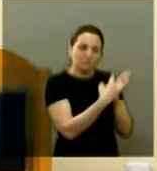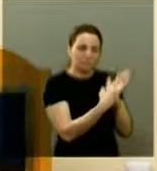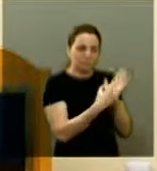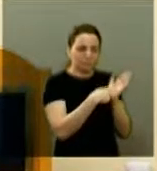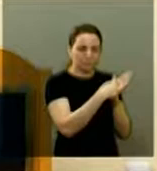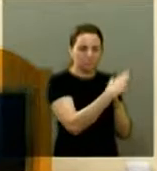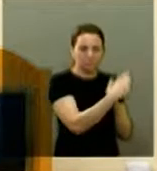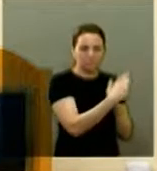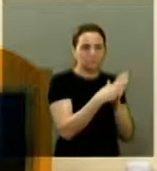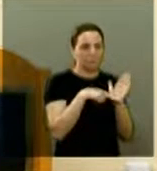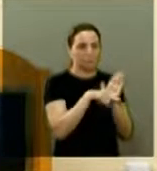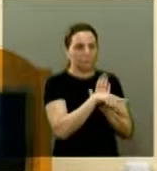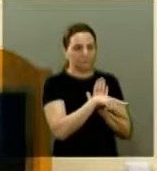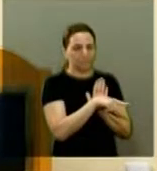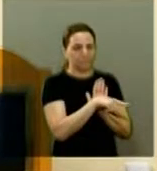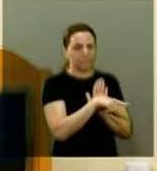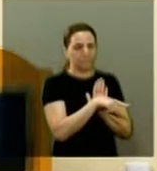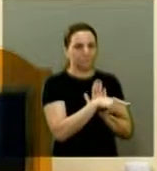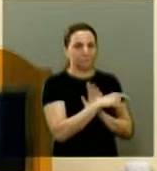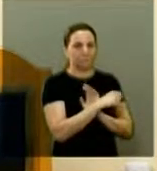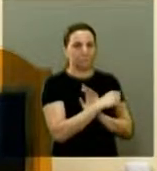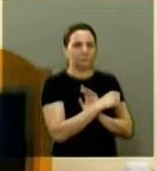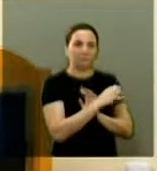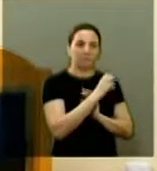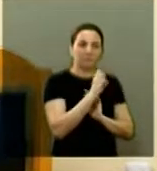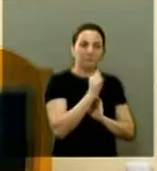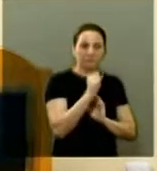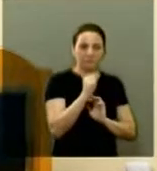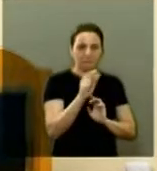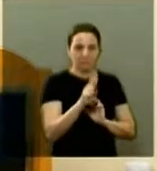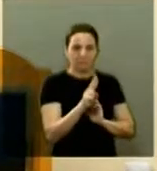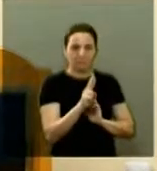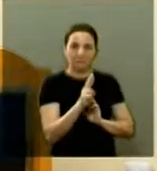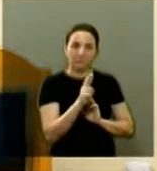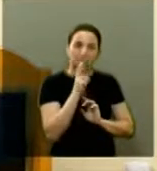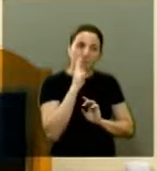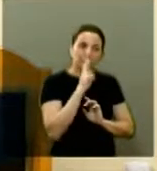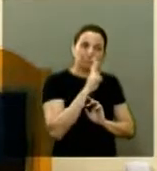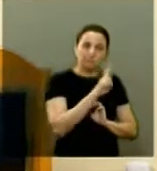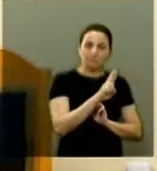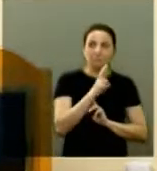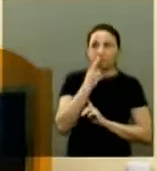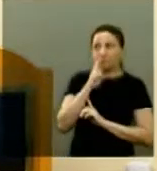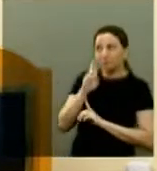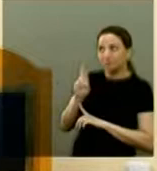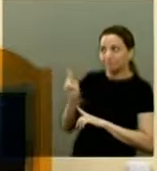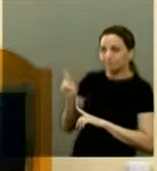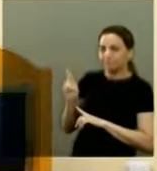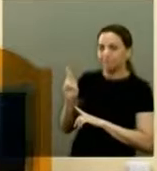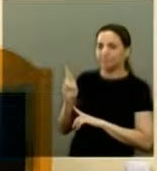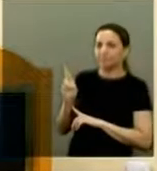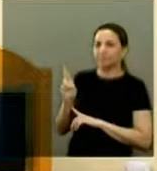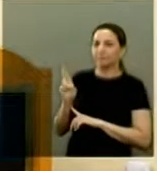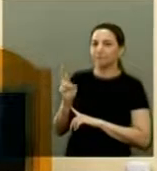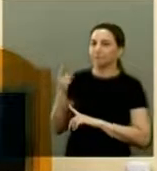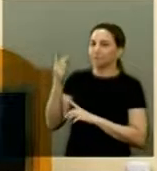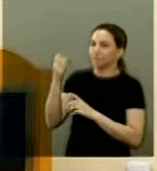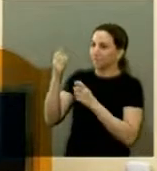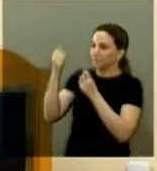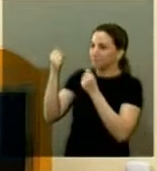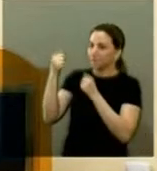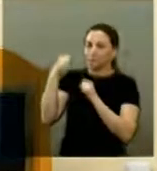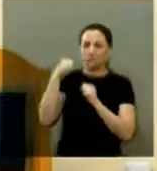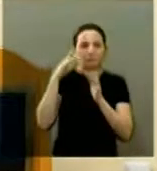Perguntou ele. De César. Responderam. Ele então lhes disse,